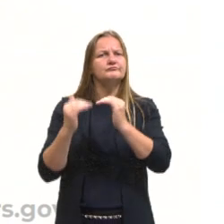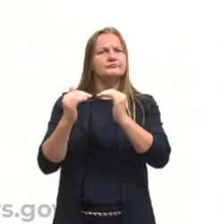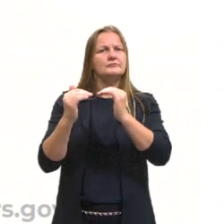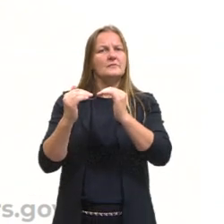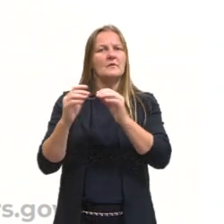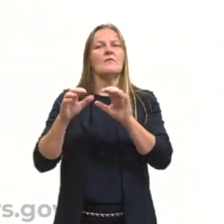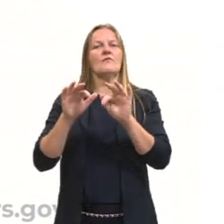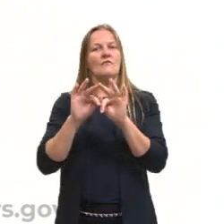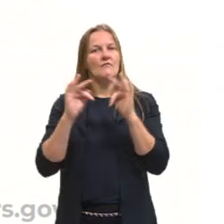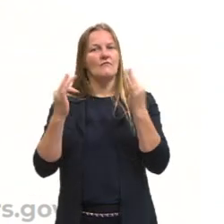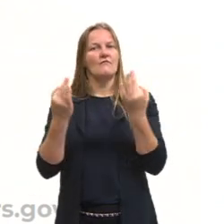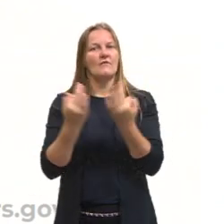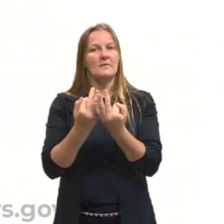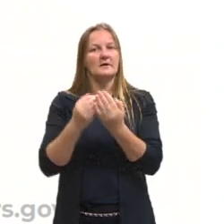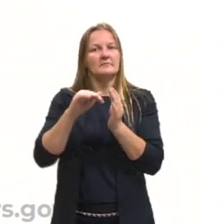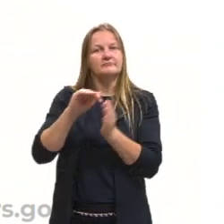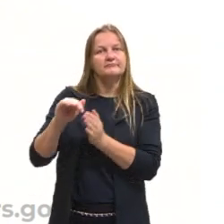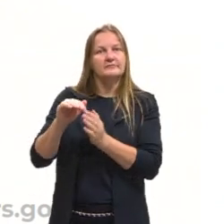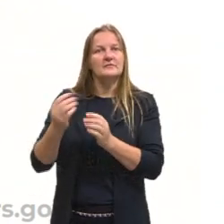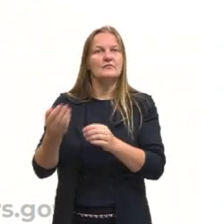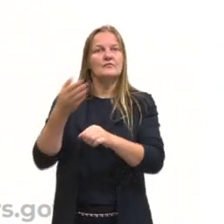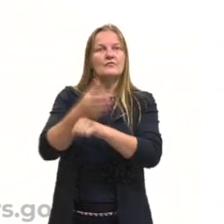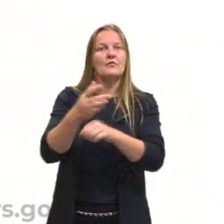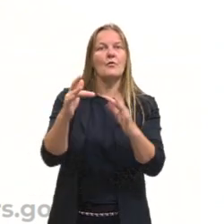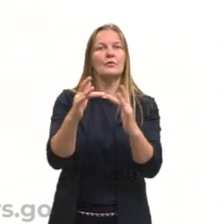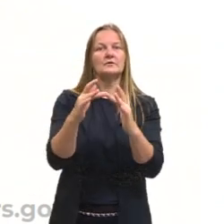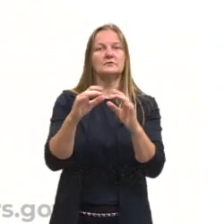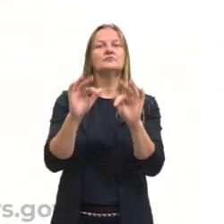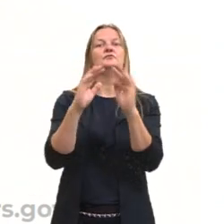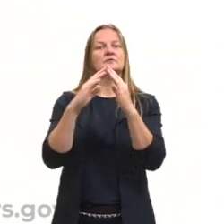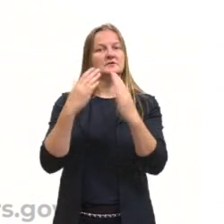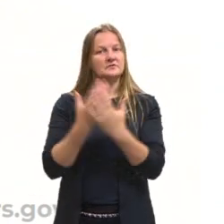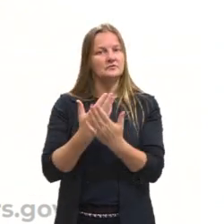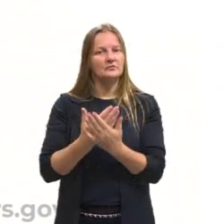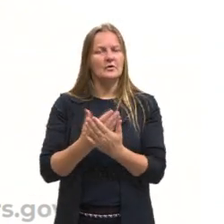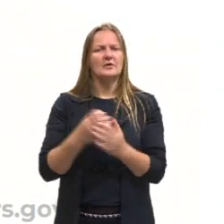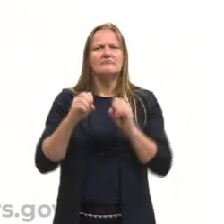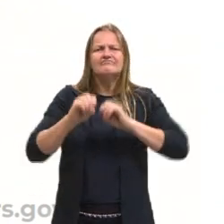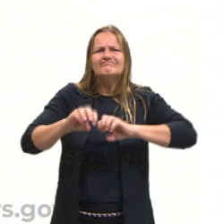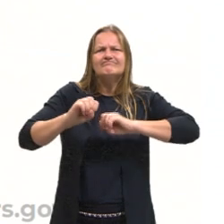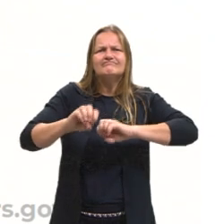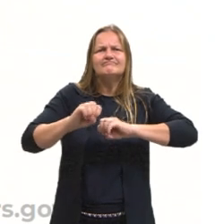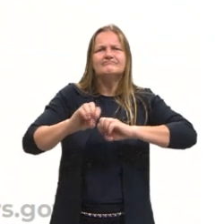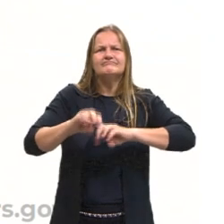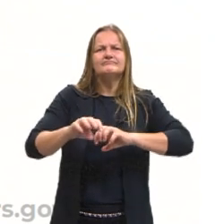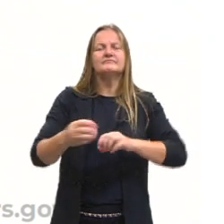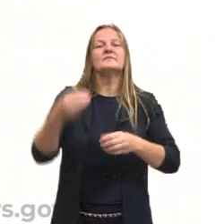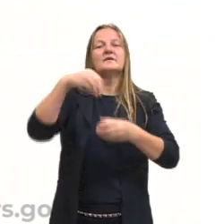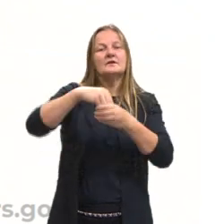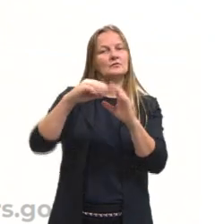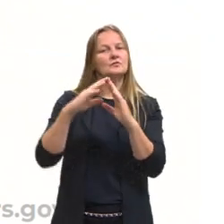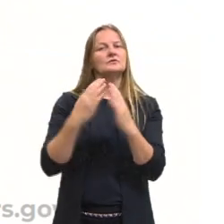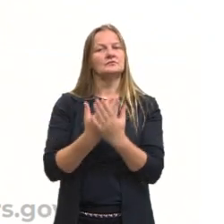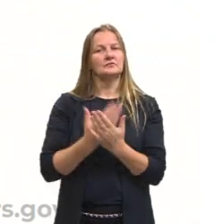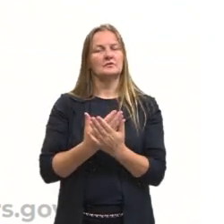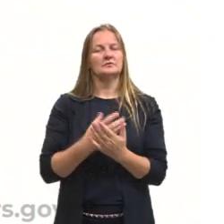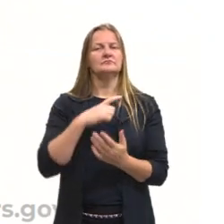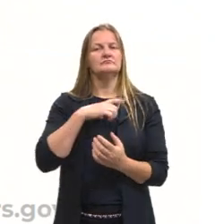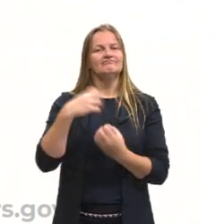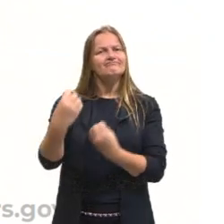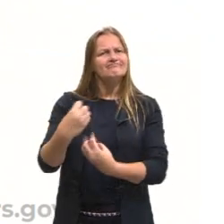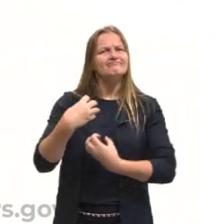família, a criança entra em contato com a escola, também muito importante, a educação. Porque é na escola que,